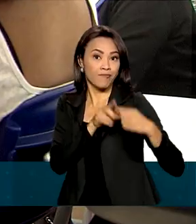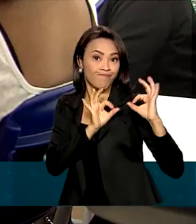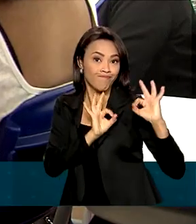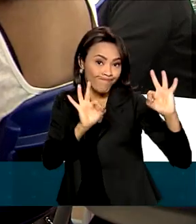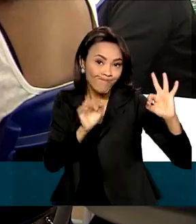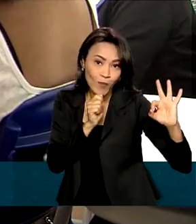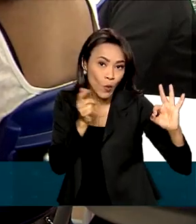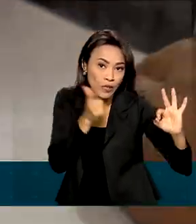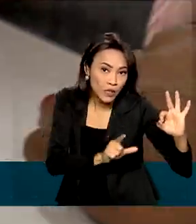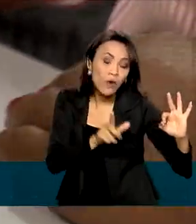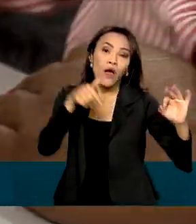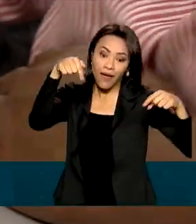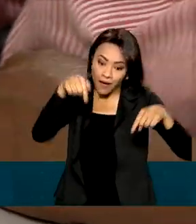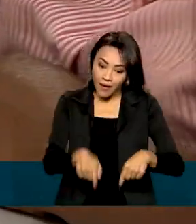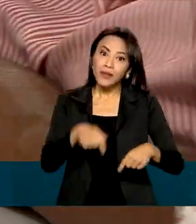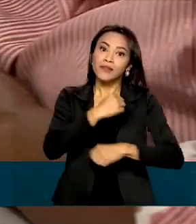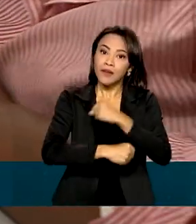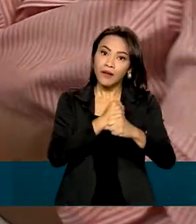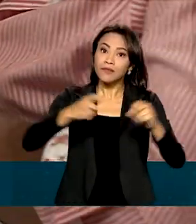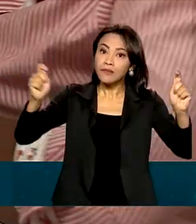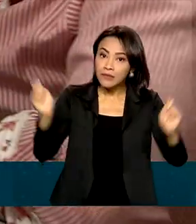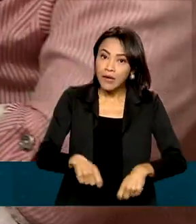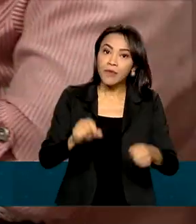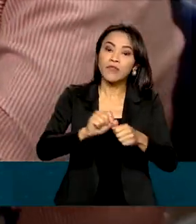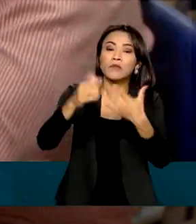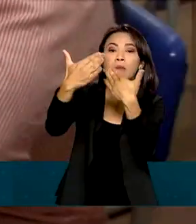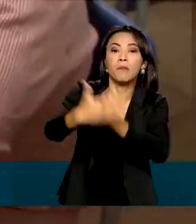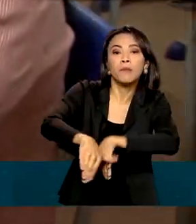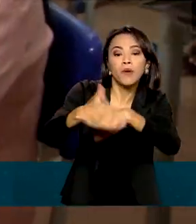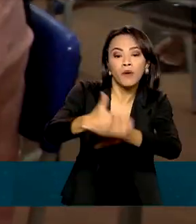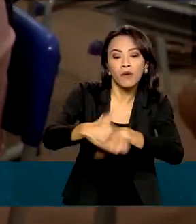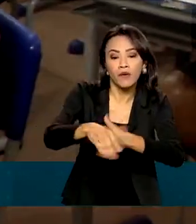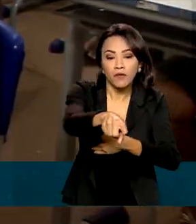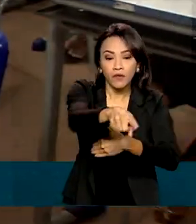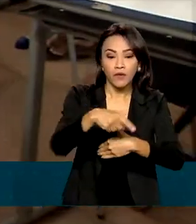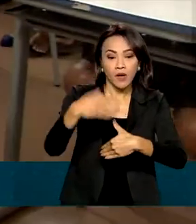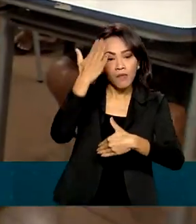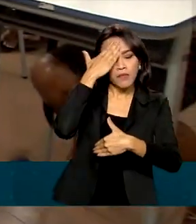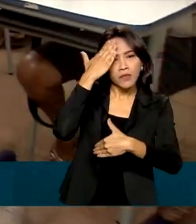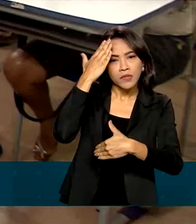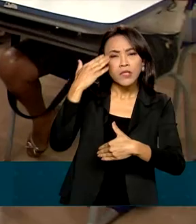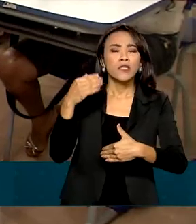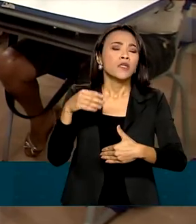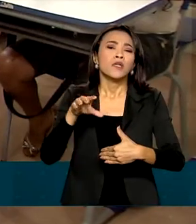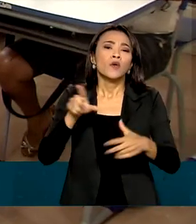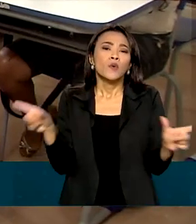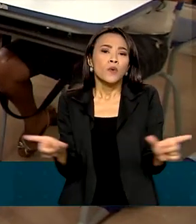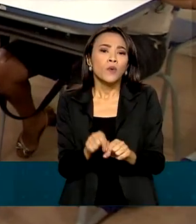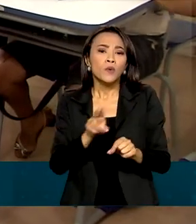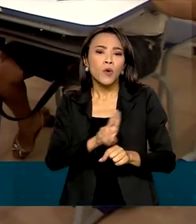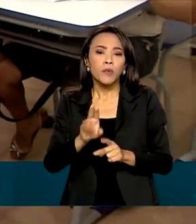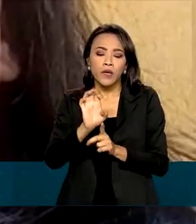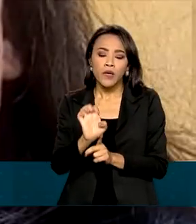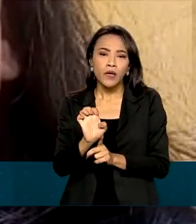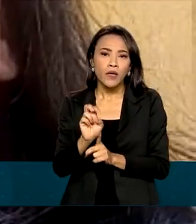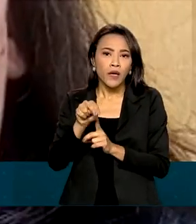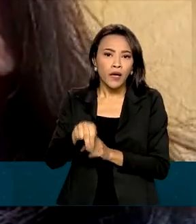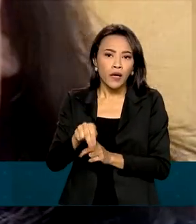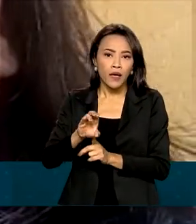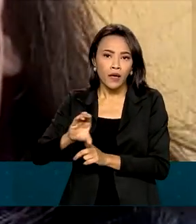uma chance este ano com o Exame Nacional para Certificação de Competências de Jovens e Adultos, o Enseja.